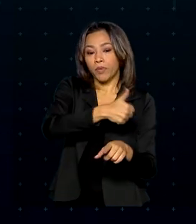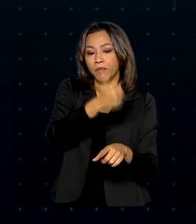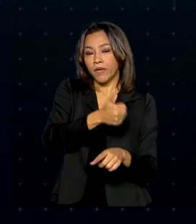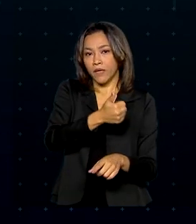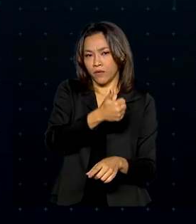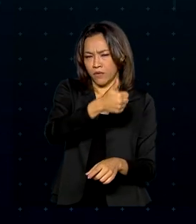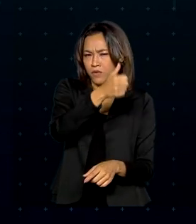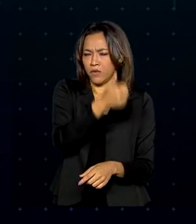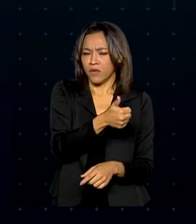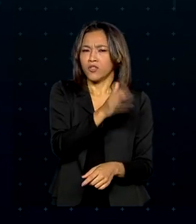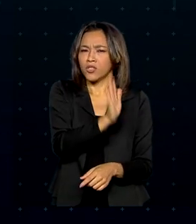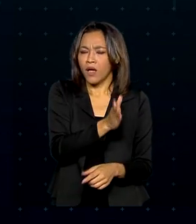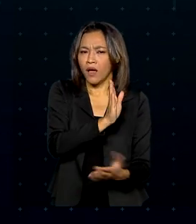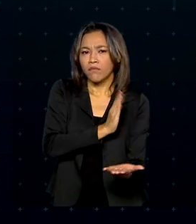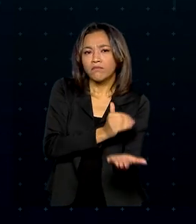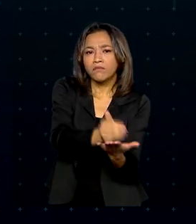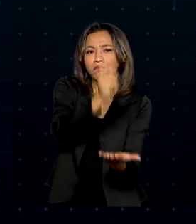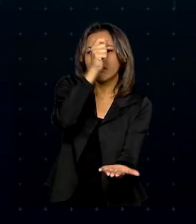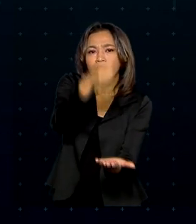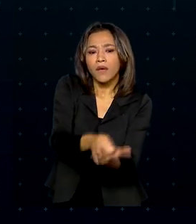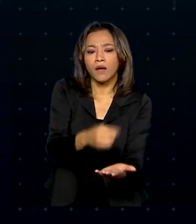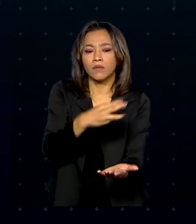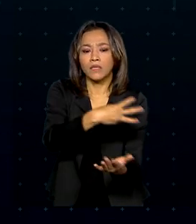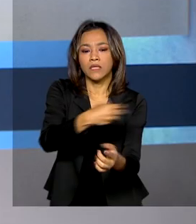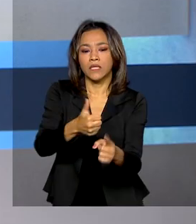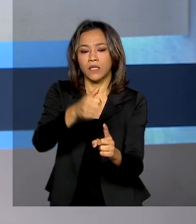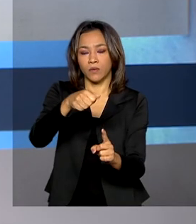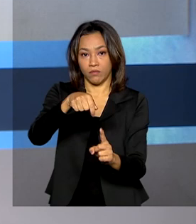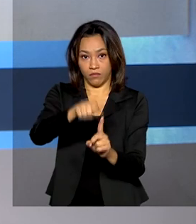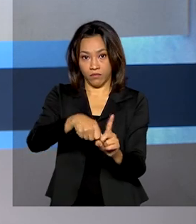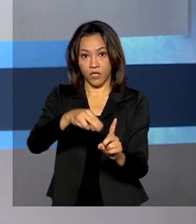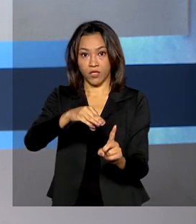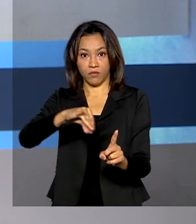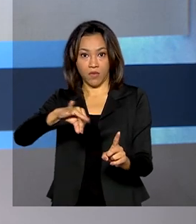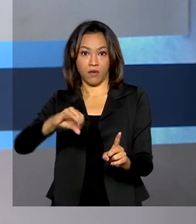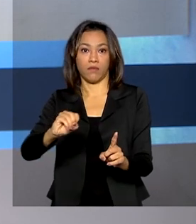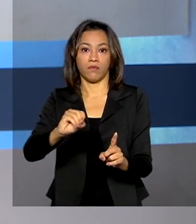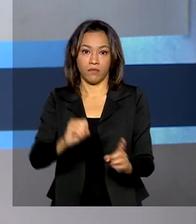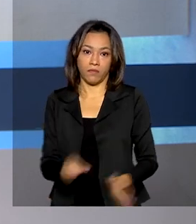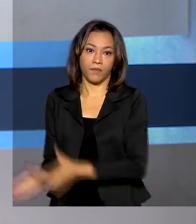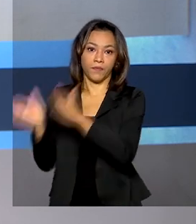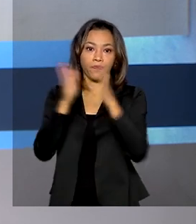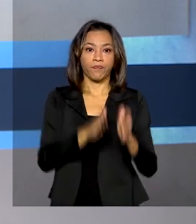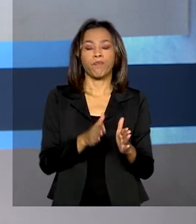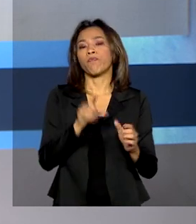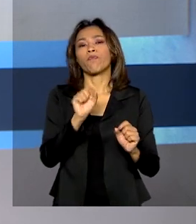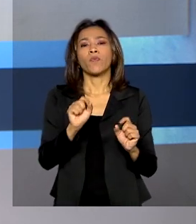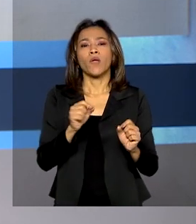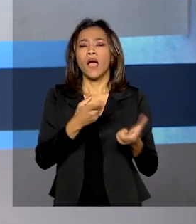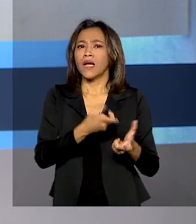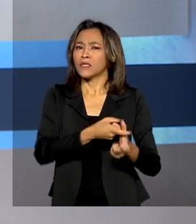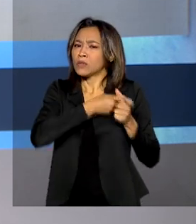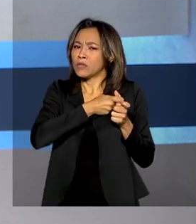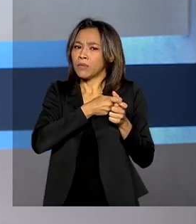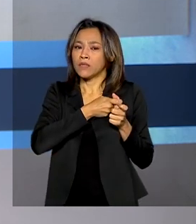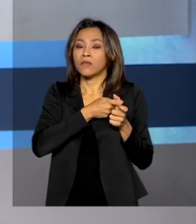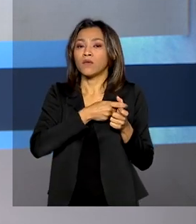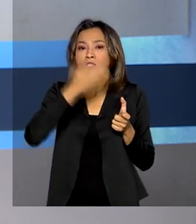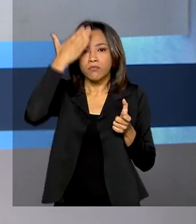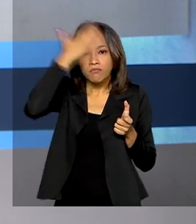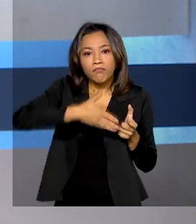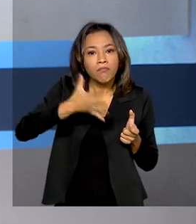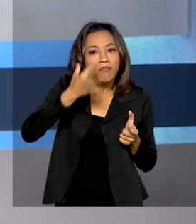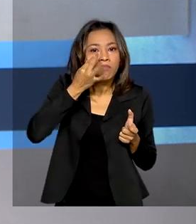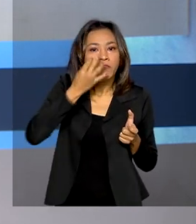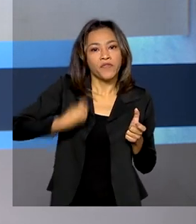restituição já deve ser pago em 31 de maio. A suspensão da prova de vida do INSS foi estendida